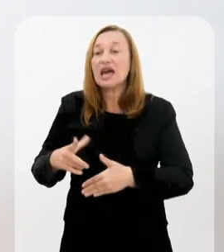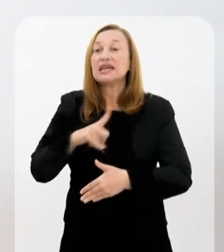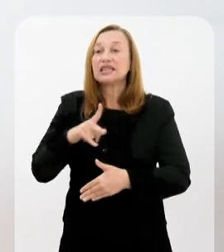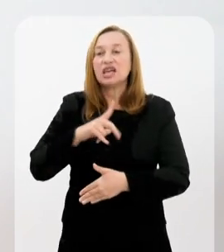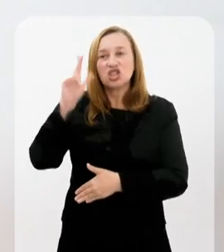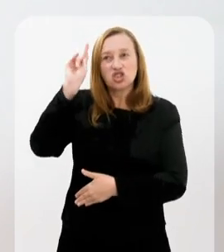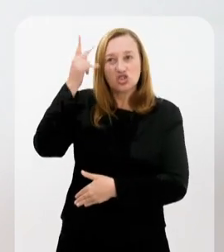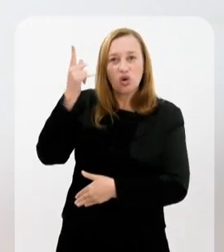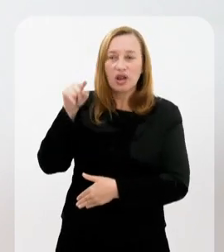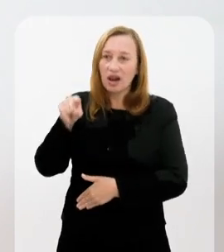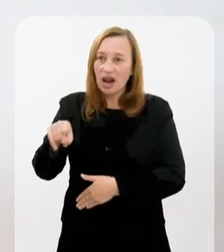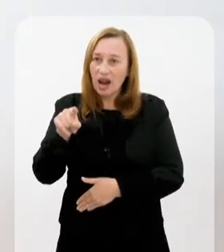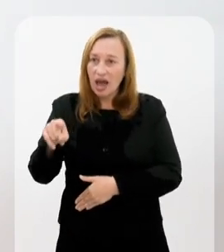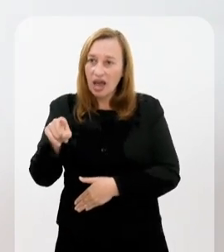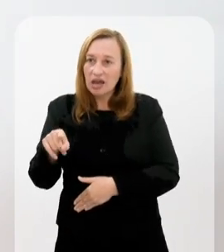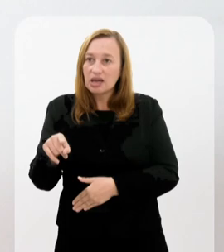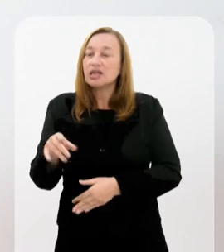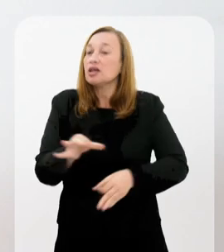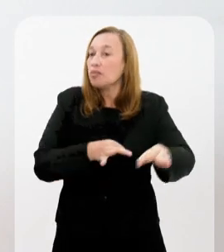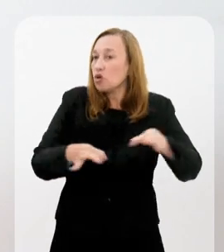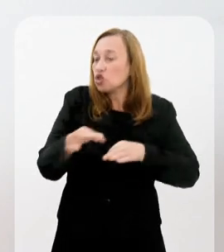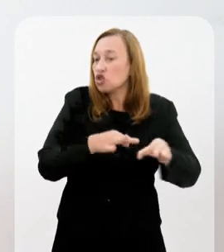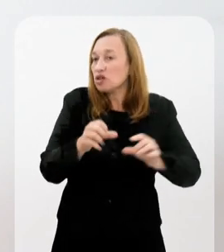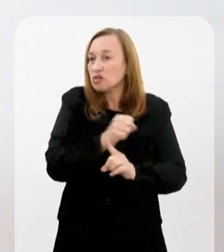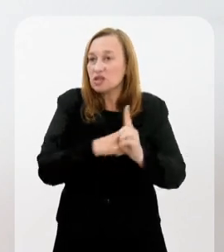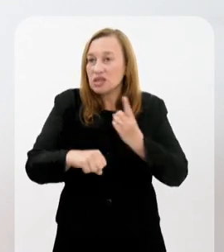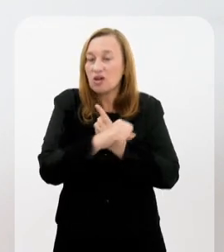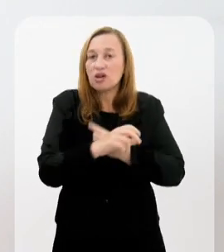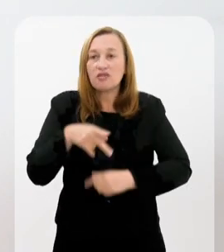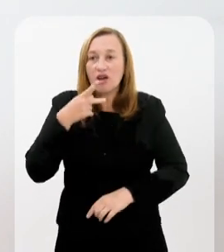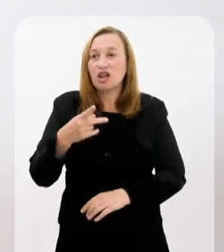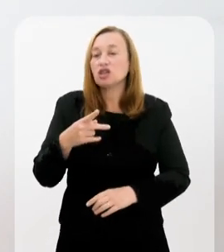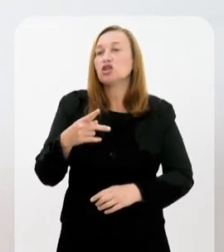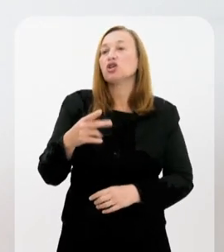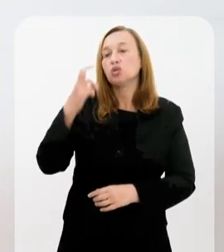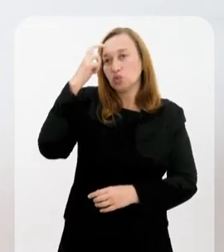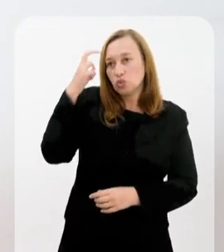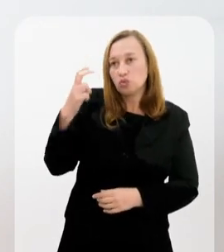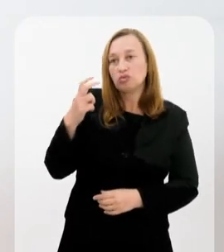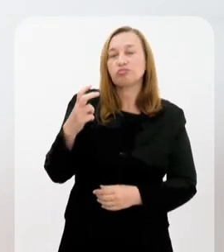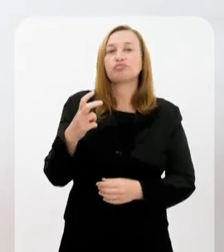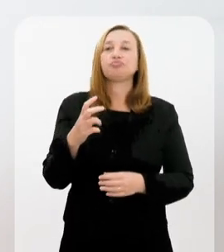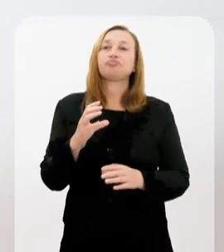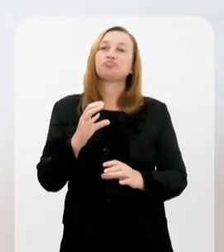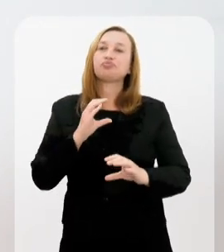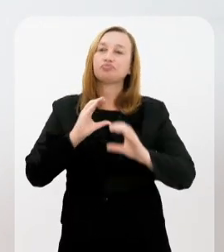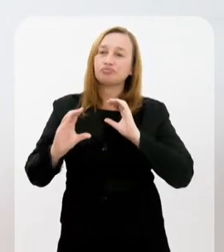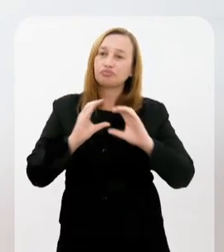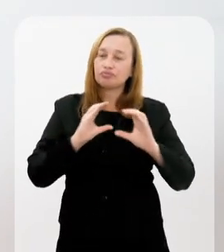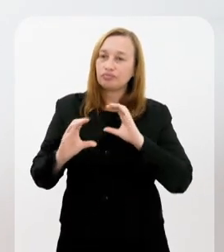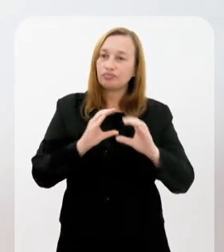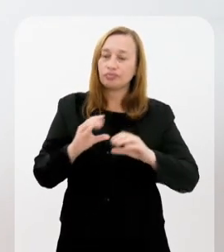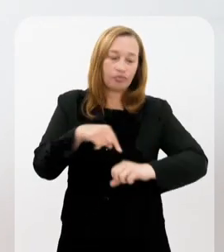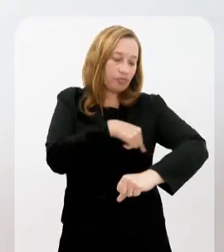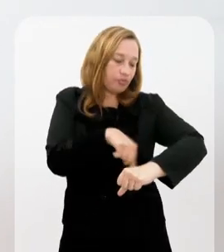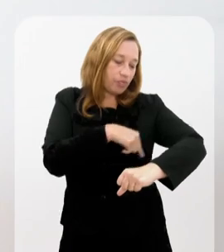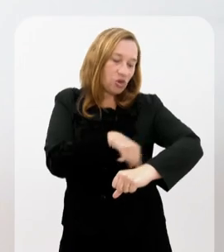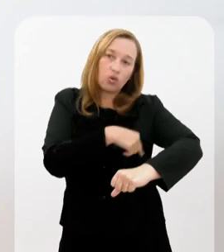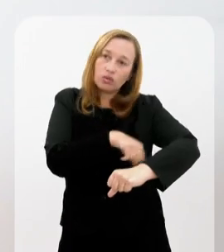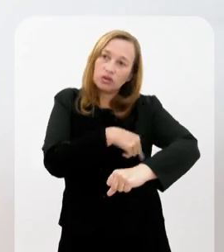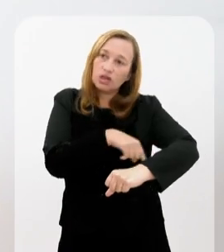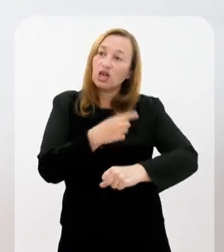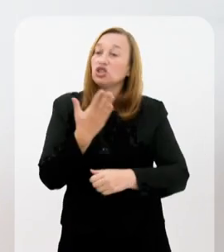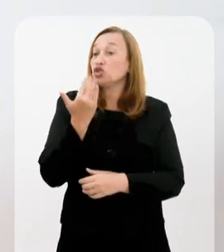contadas lá, tem projetos sociais que já desenvolvem, que falam de cultura, que falam de comunicação, que falam de